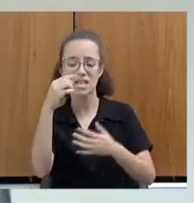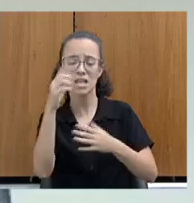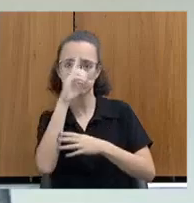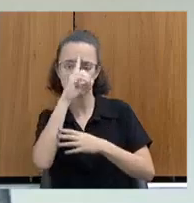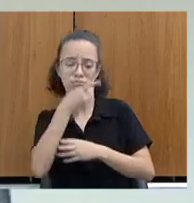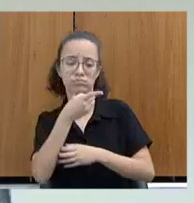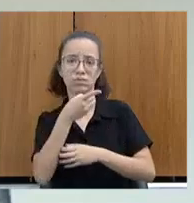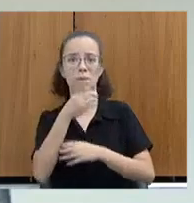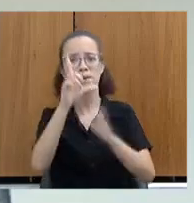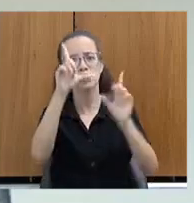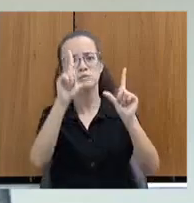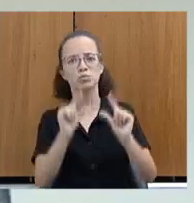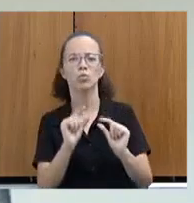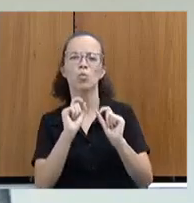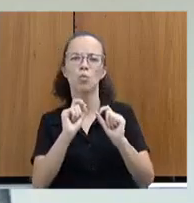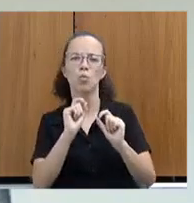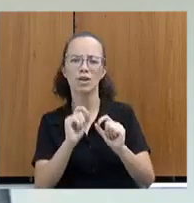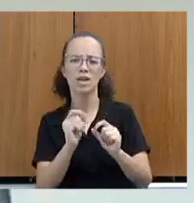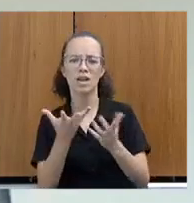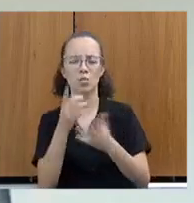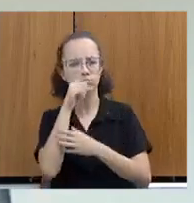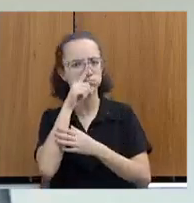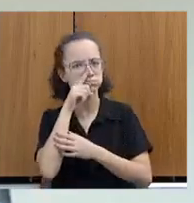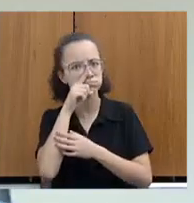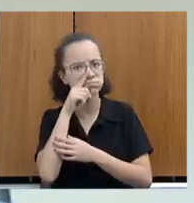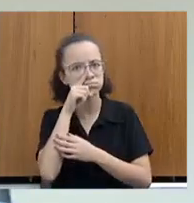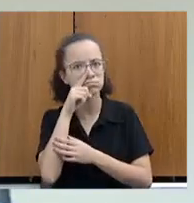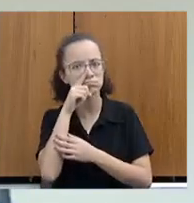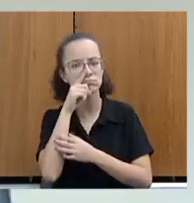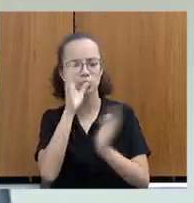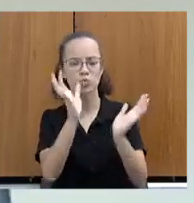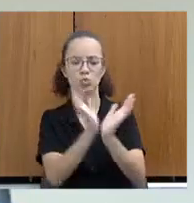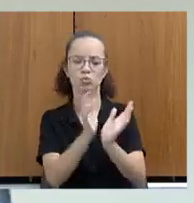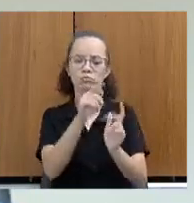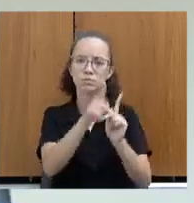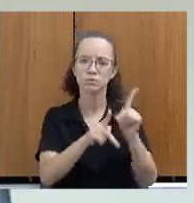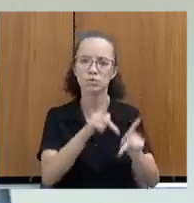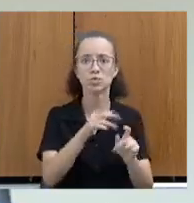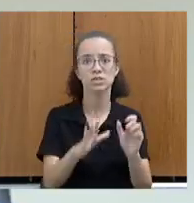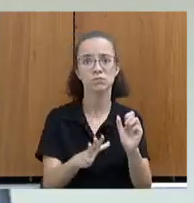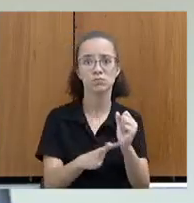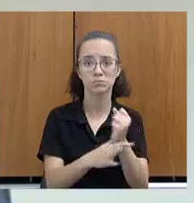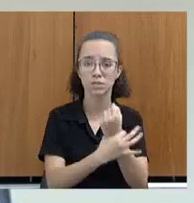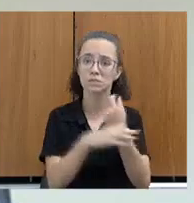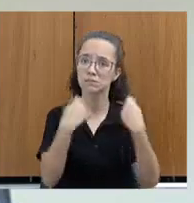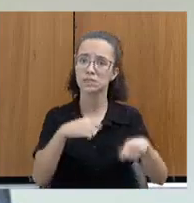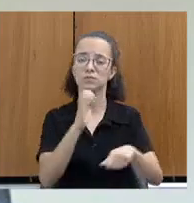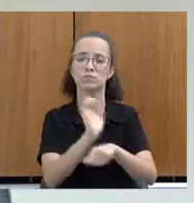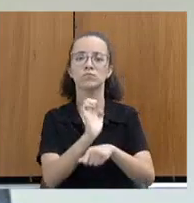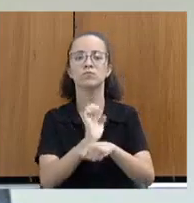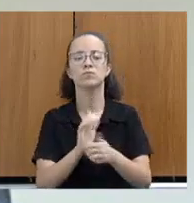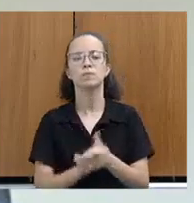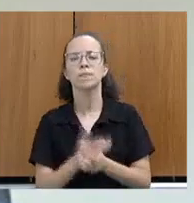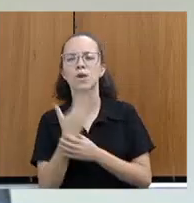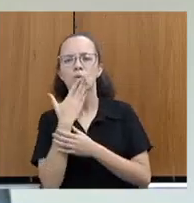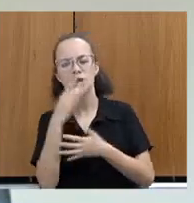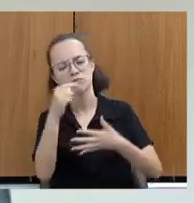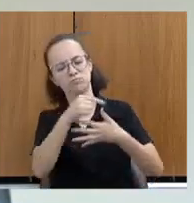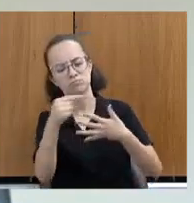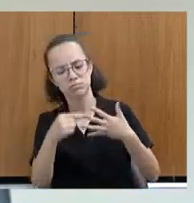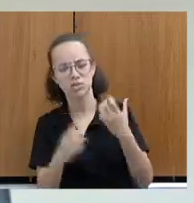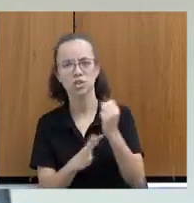para diminuir a fragilidade das pessoas protegidas pelo Estado. Como que se dá a construção dos protocolos de